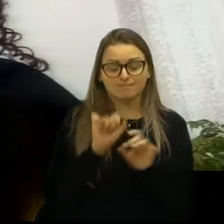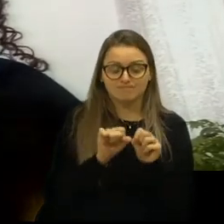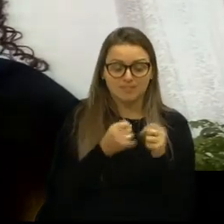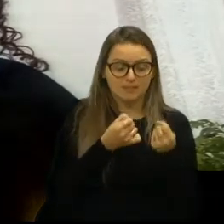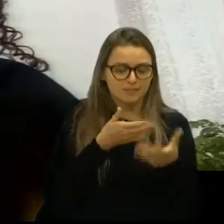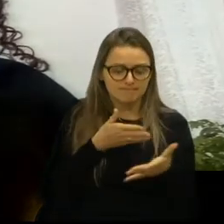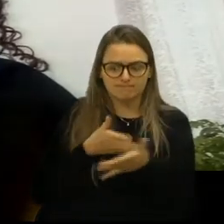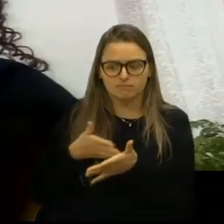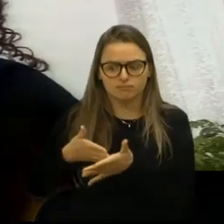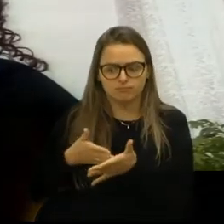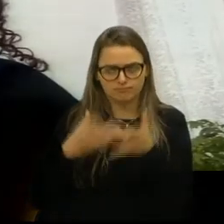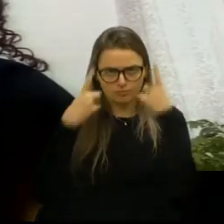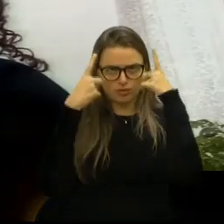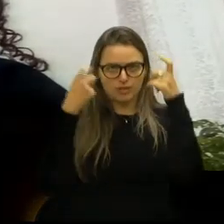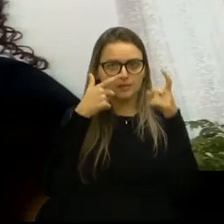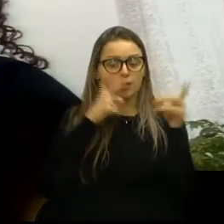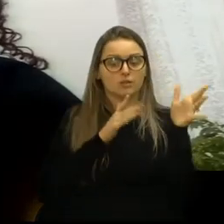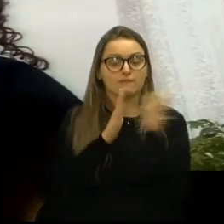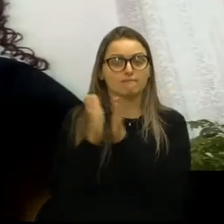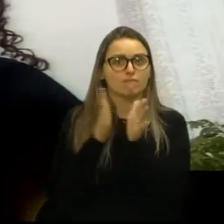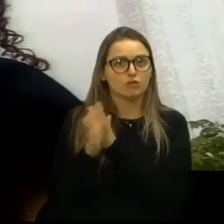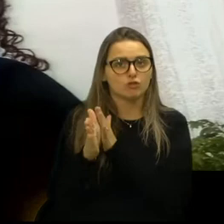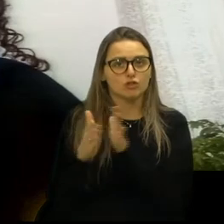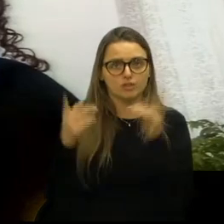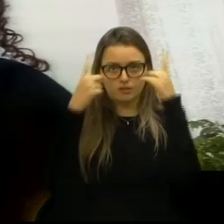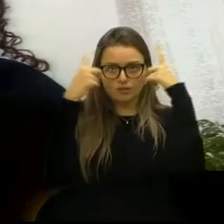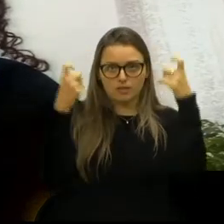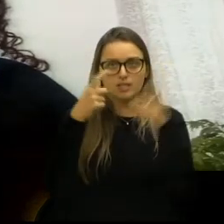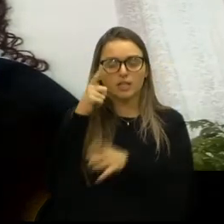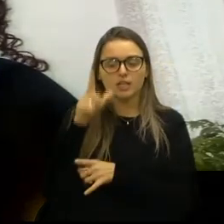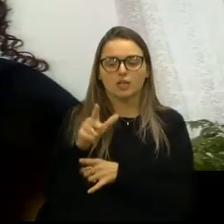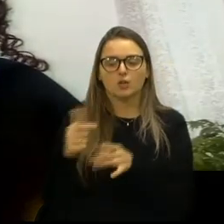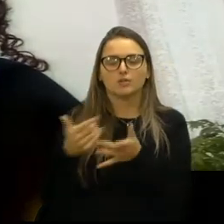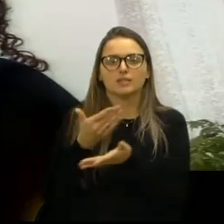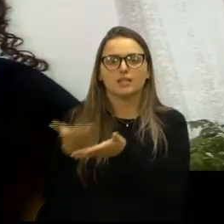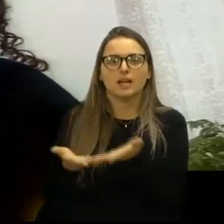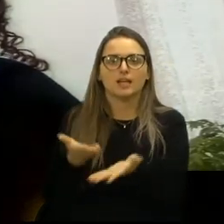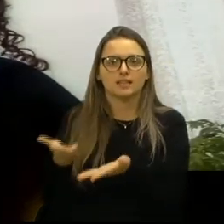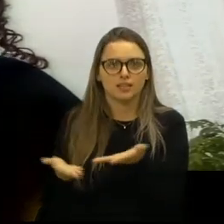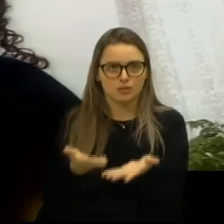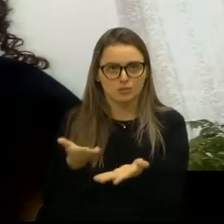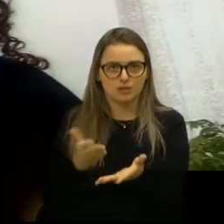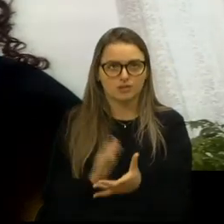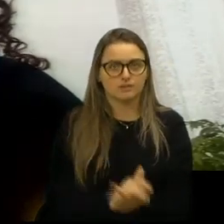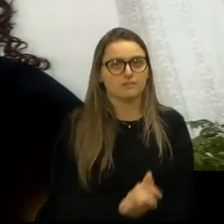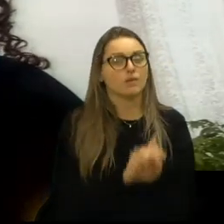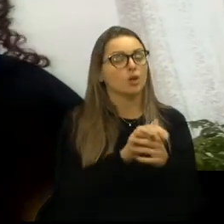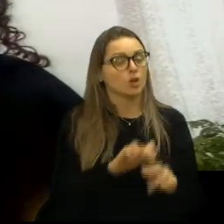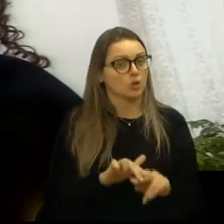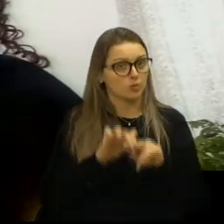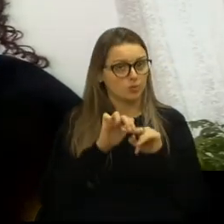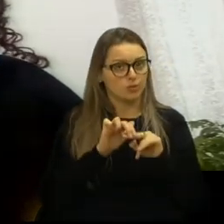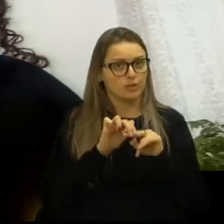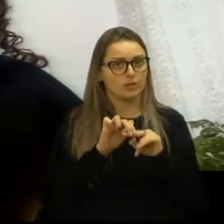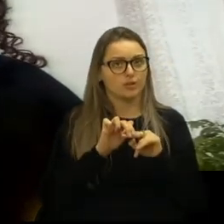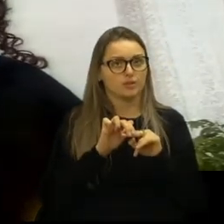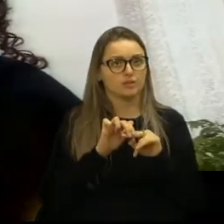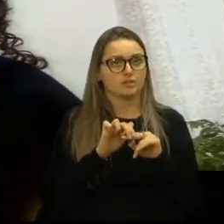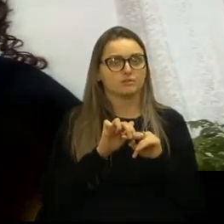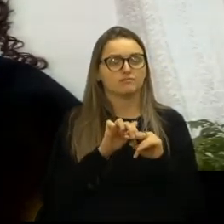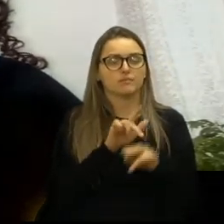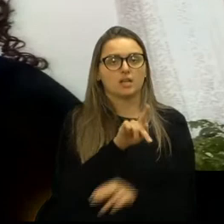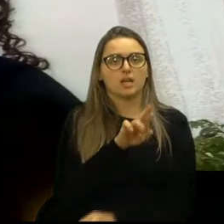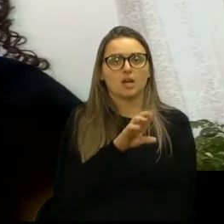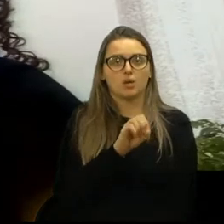obstáculos para fugir das agressões e acessar os serviços de proteção. Por isso, a Procuradoria